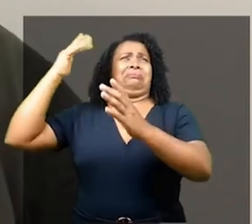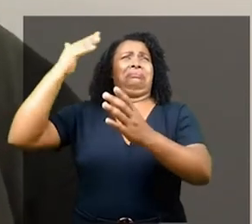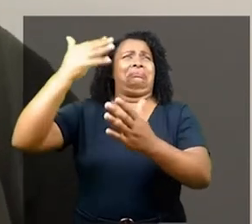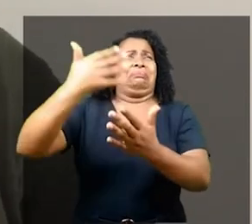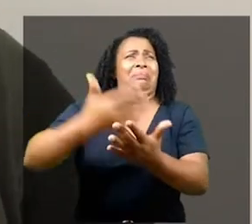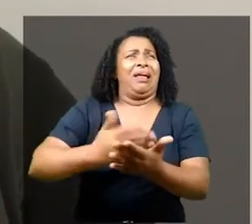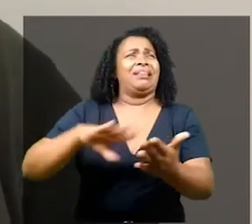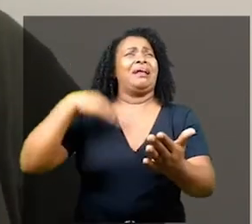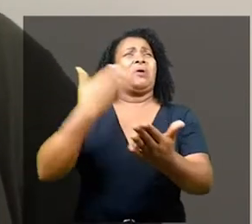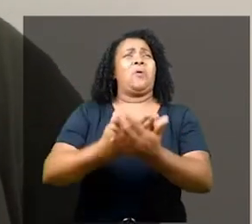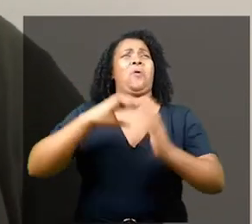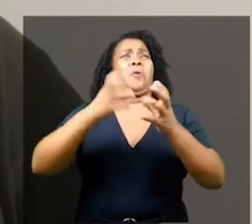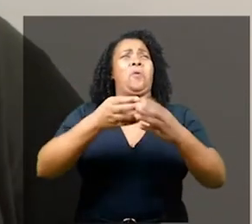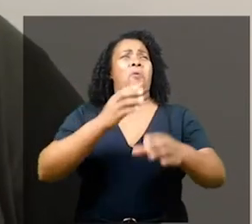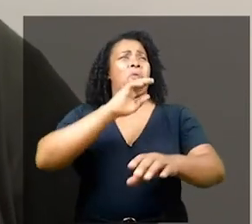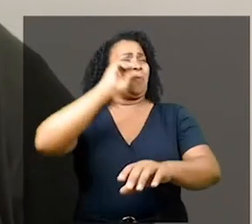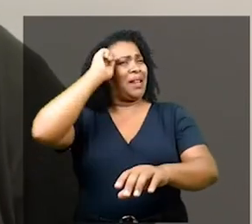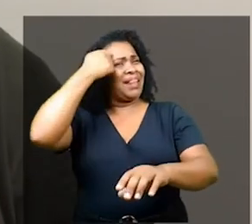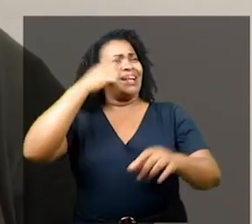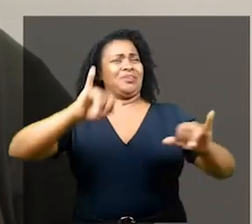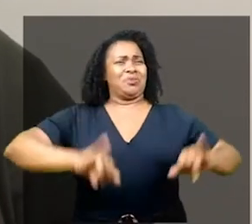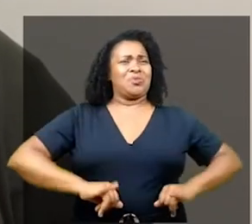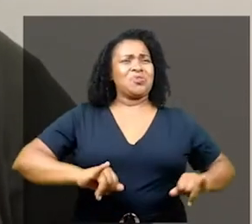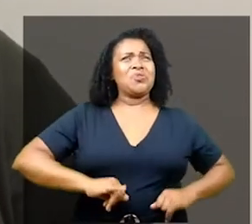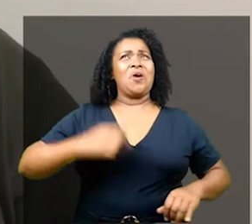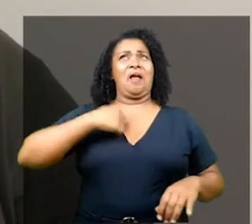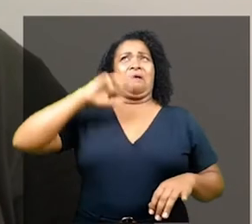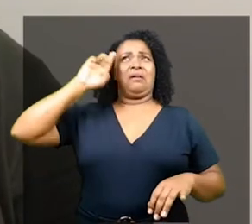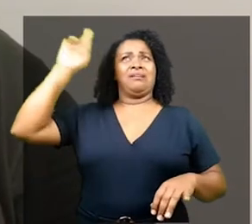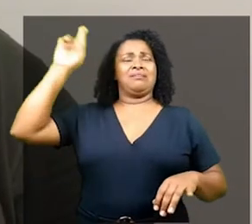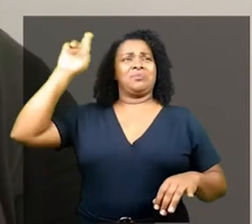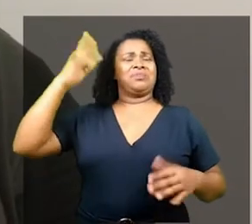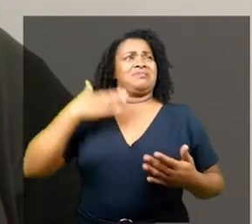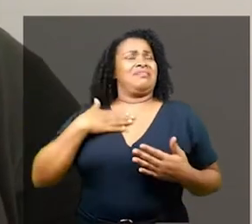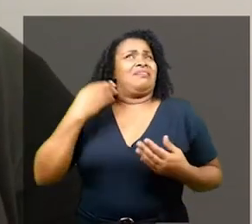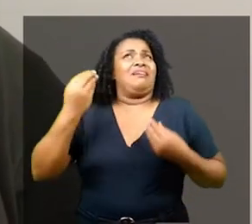jogada nas costas de um tal sistema imaginário que não tem agentes políticos.